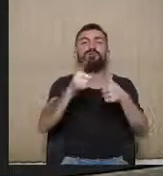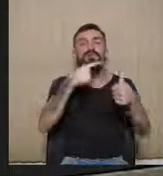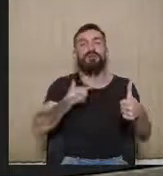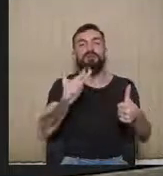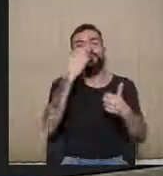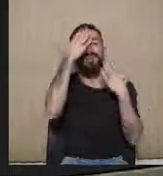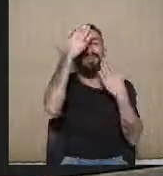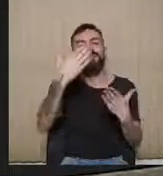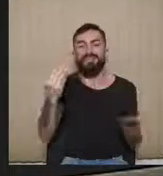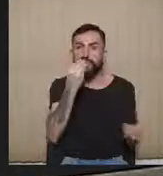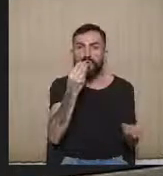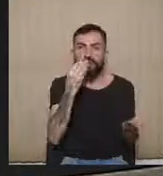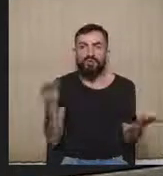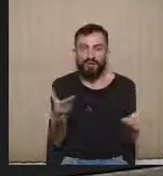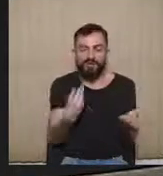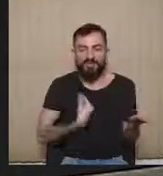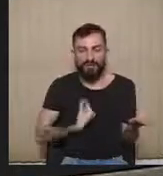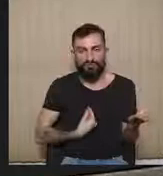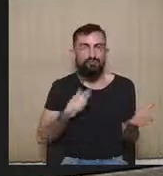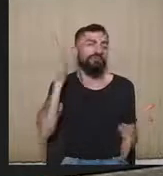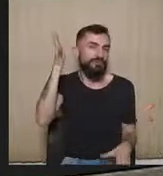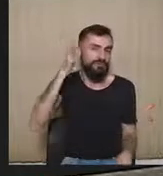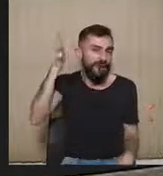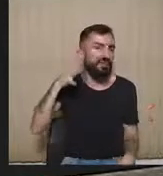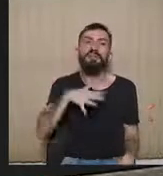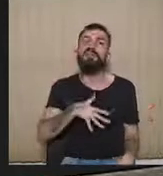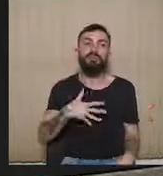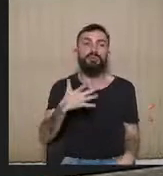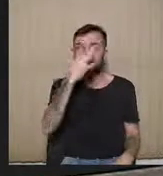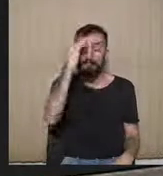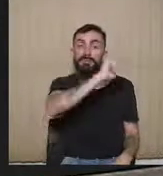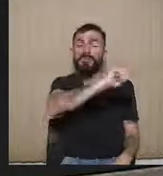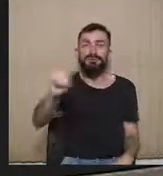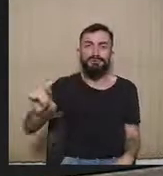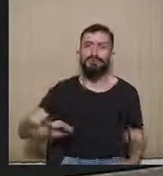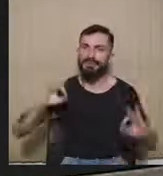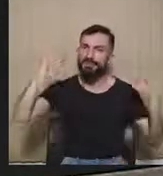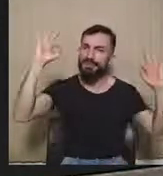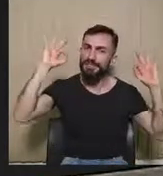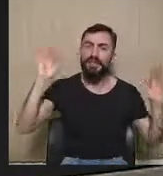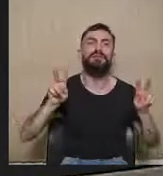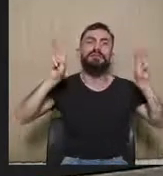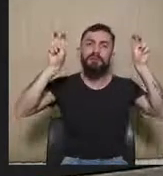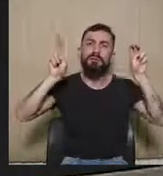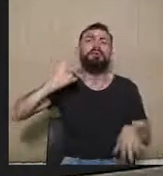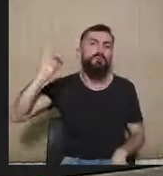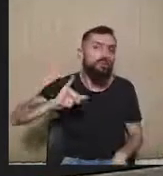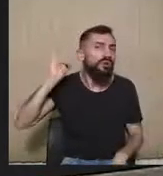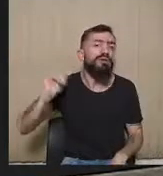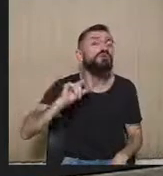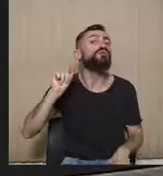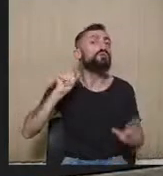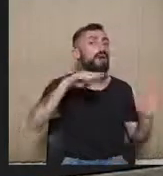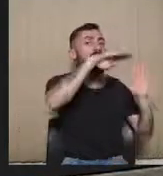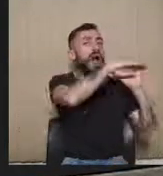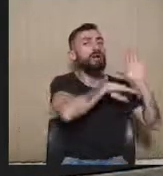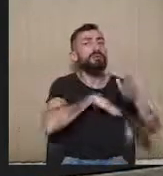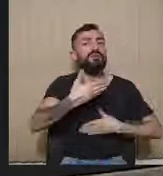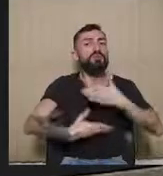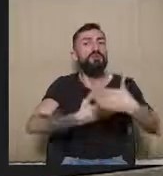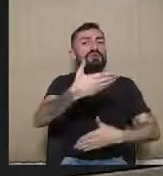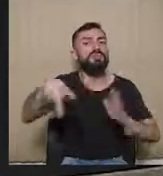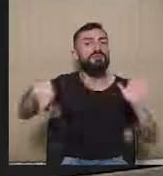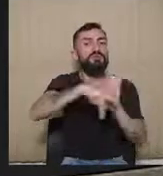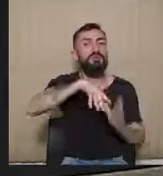essa oportunidade de estar aqui falando com um público tão seleto, sobre um tema tão importante, que são os aspectos processuais